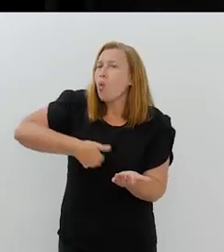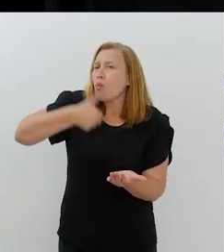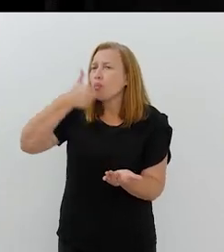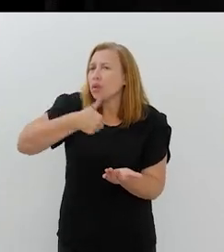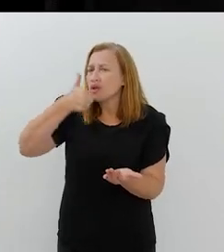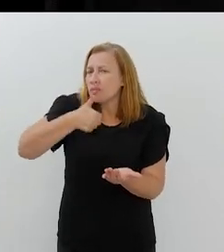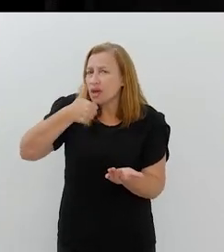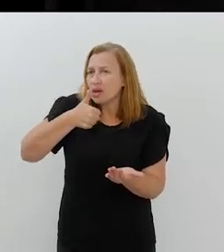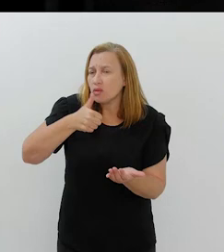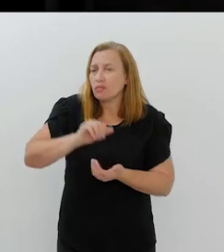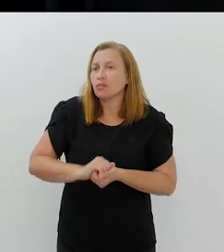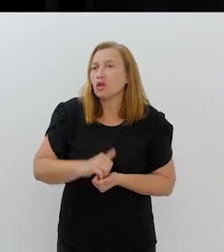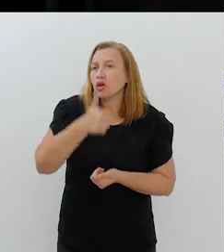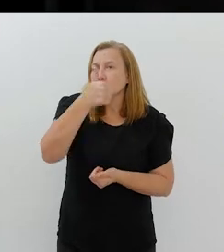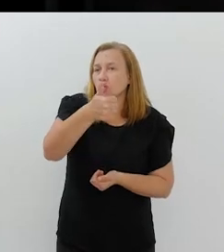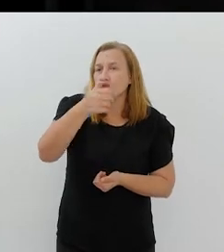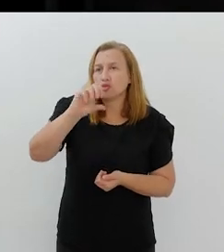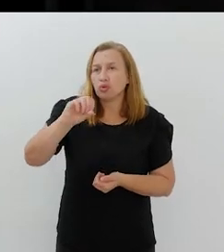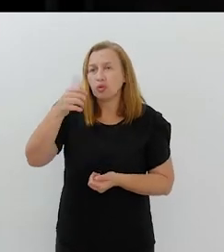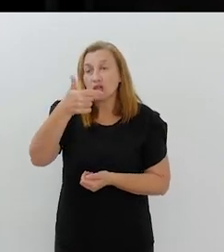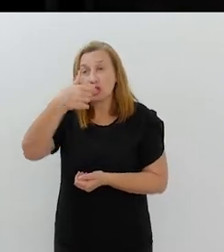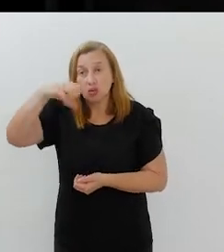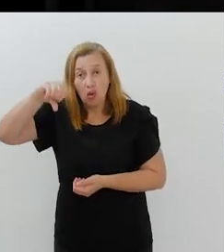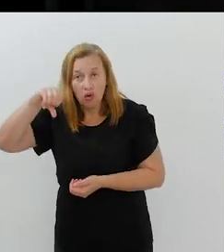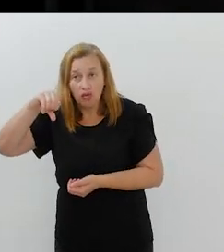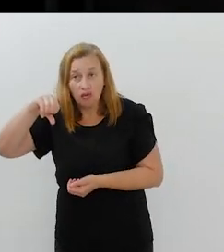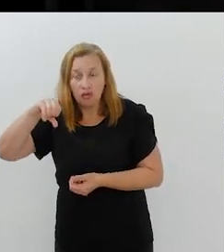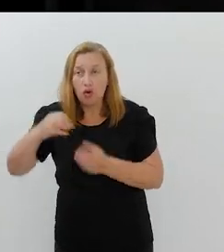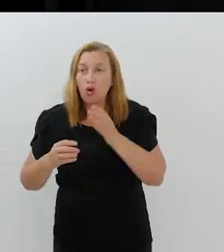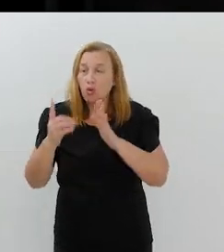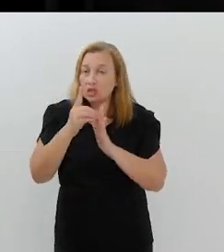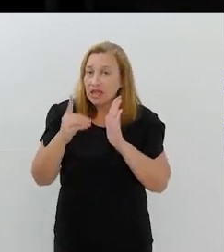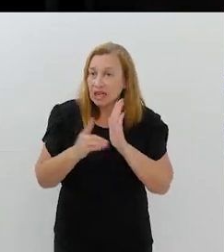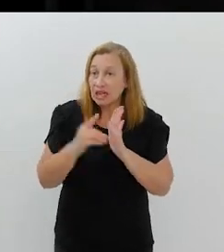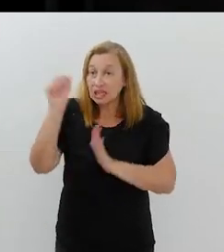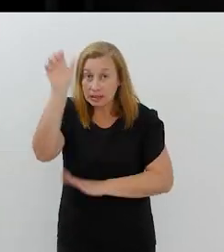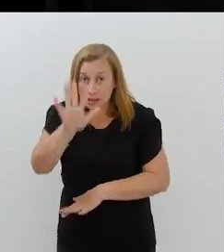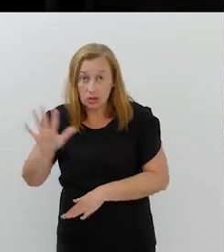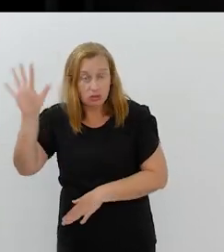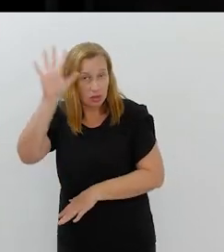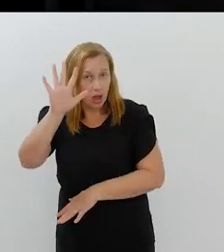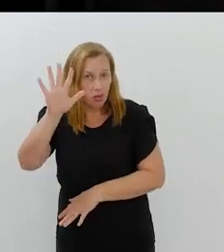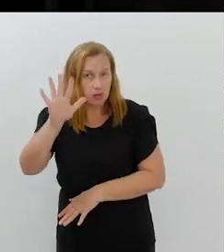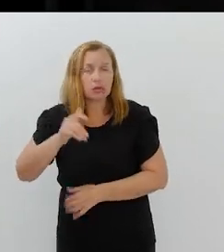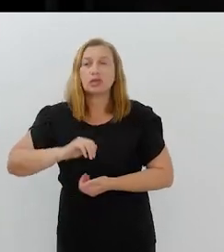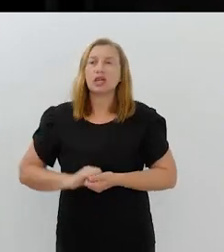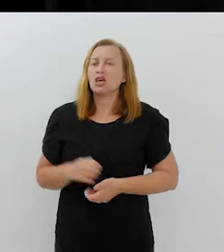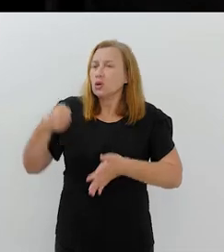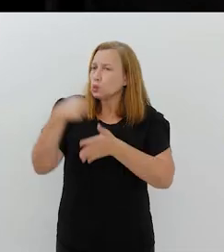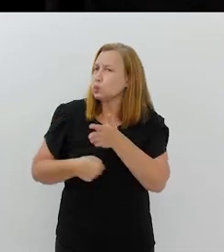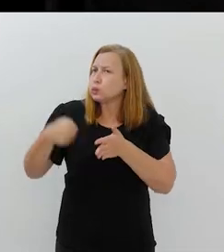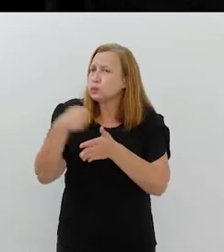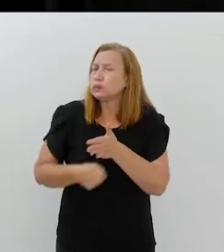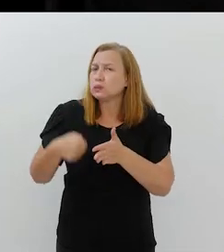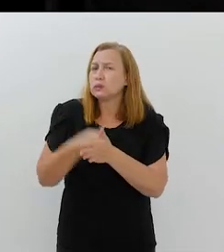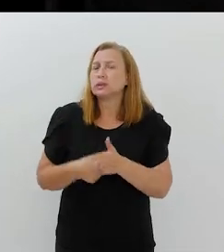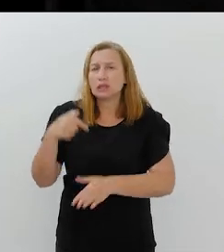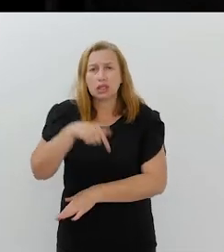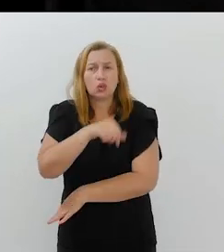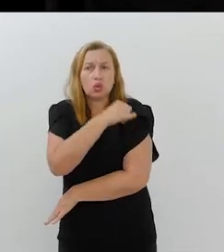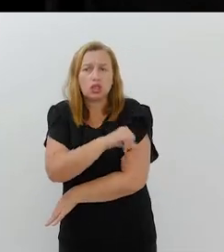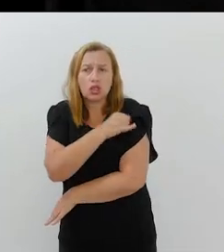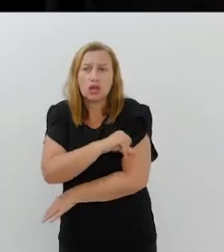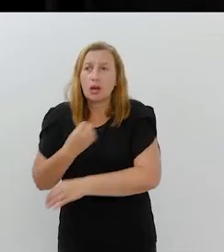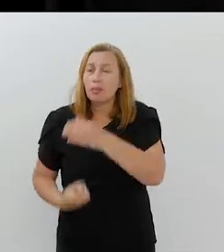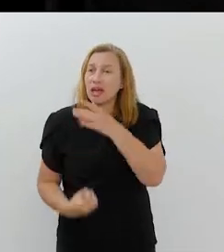os primeiros, em 2009, foi instituído um decreto a nível nacional. E a gente está nessa